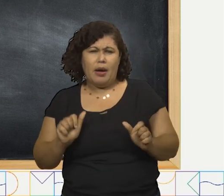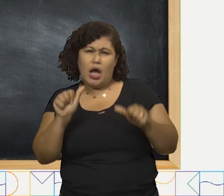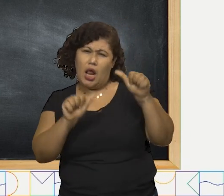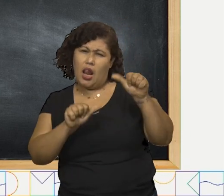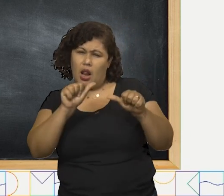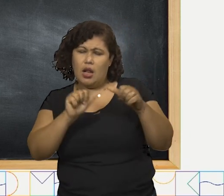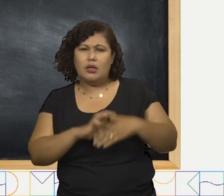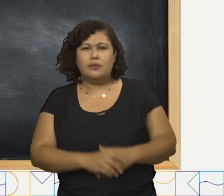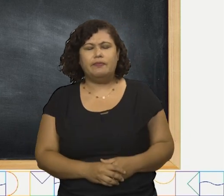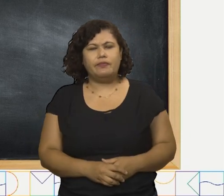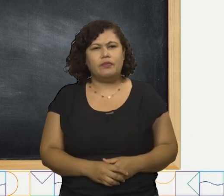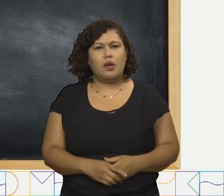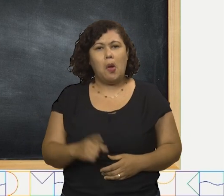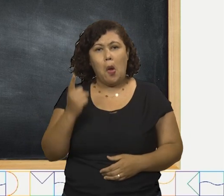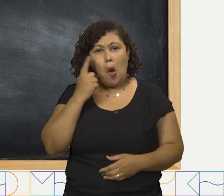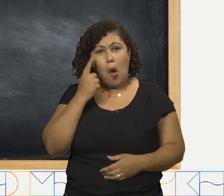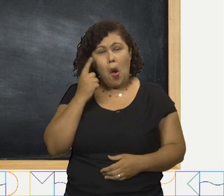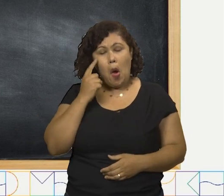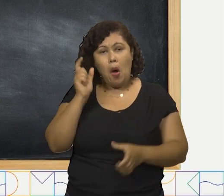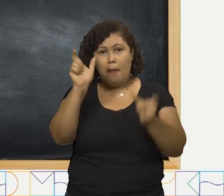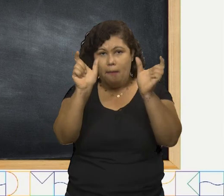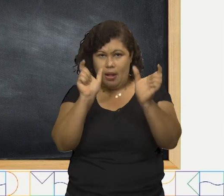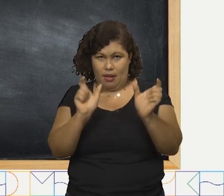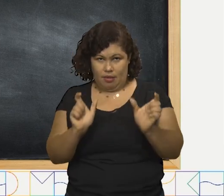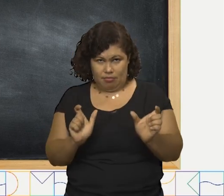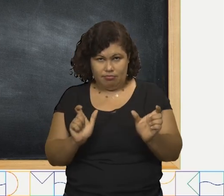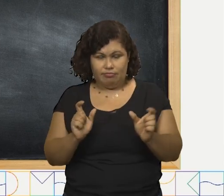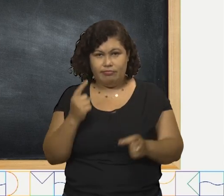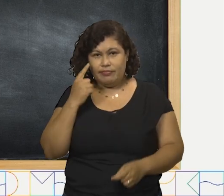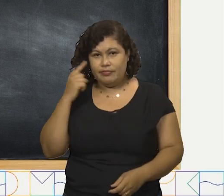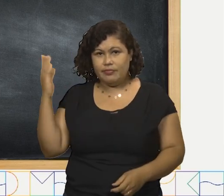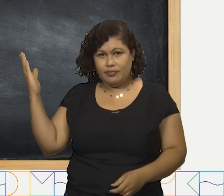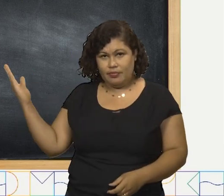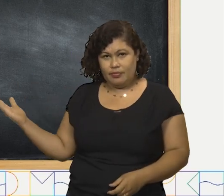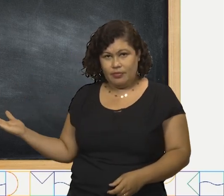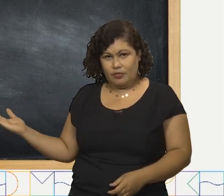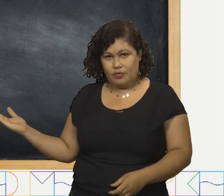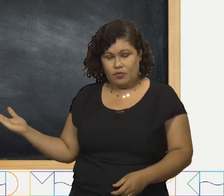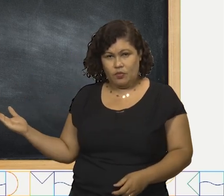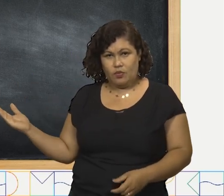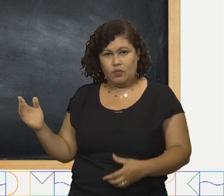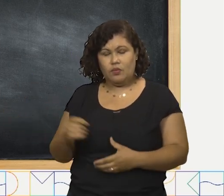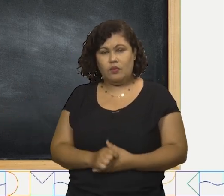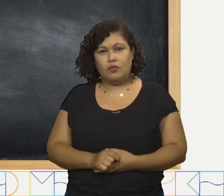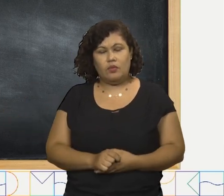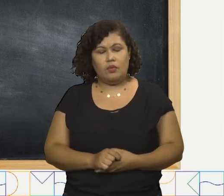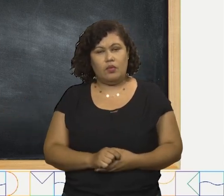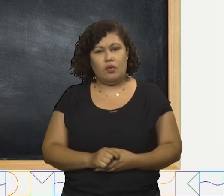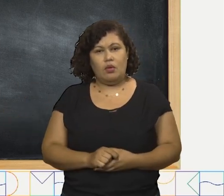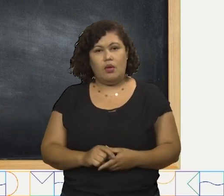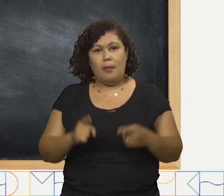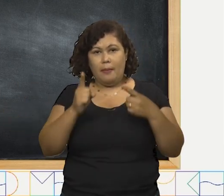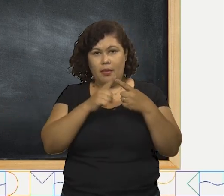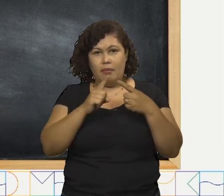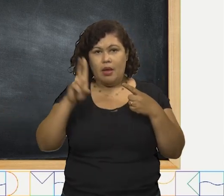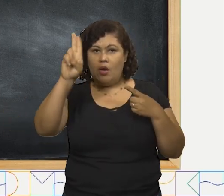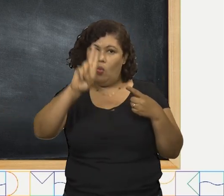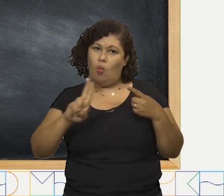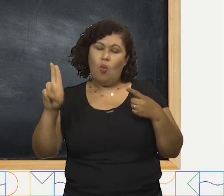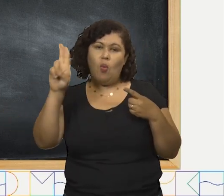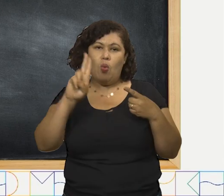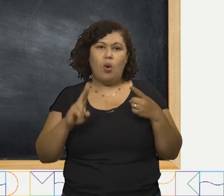Veja, nós temos aí as palavras utilizado,